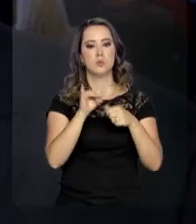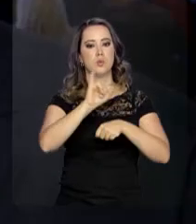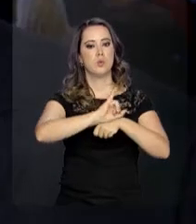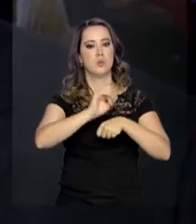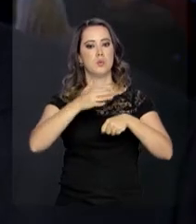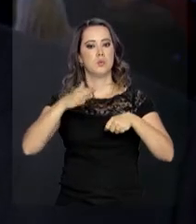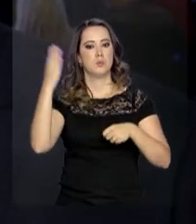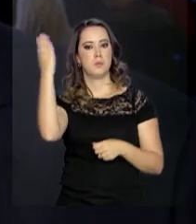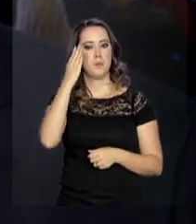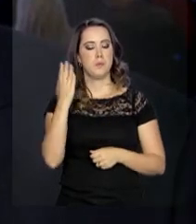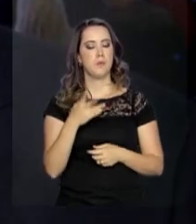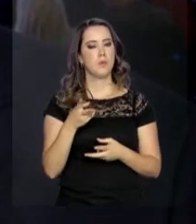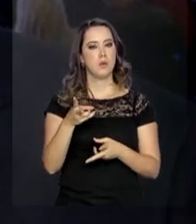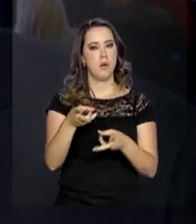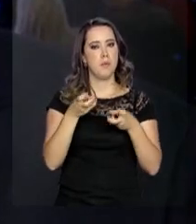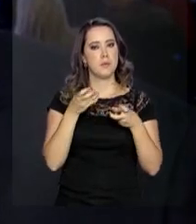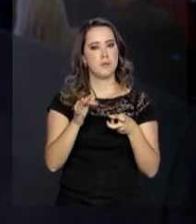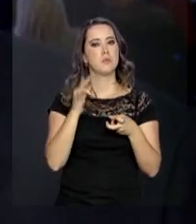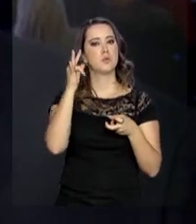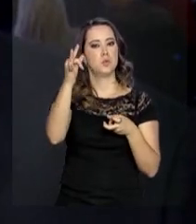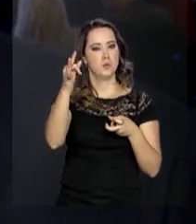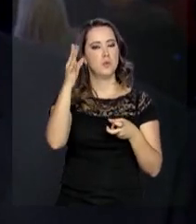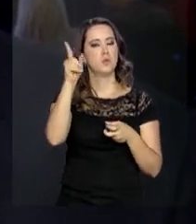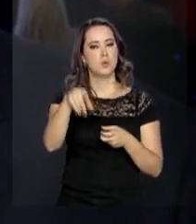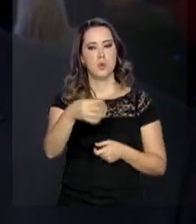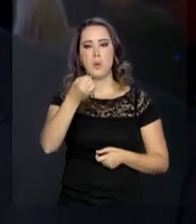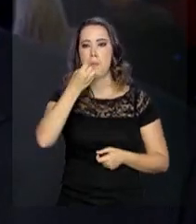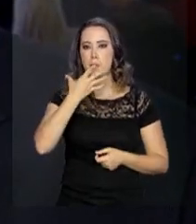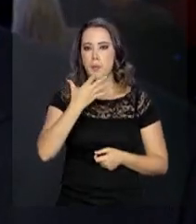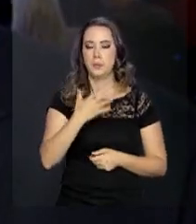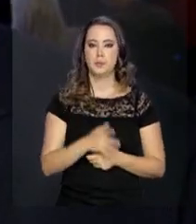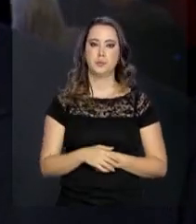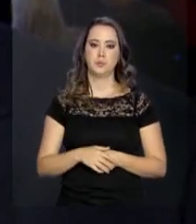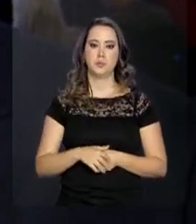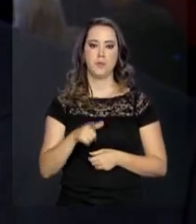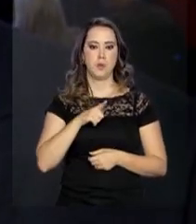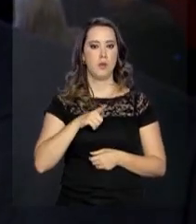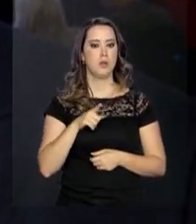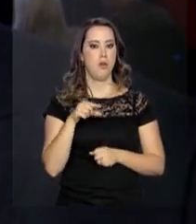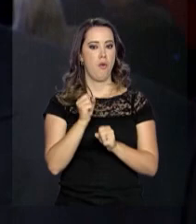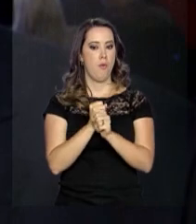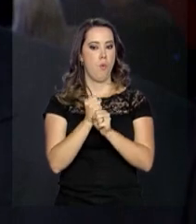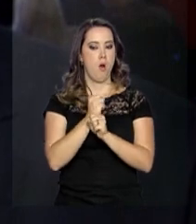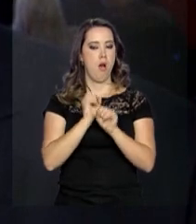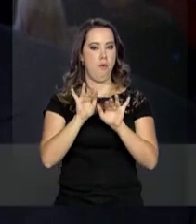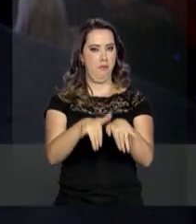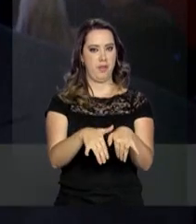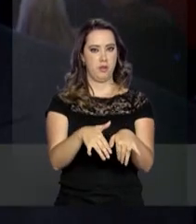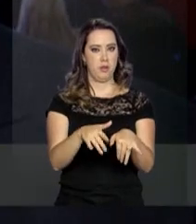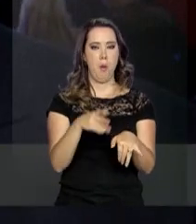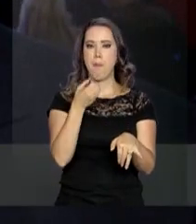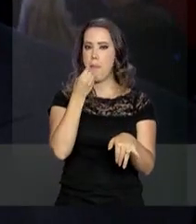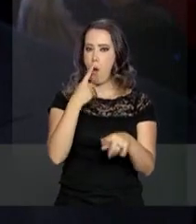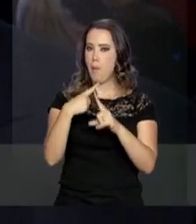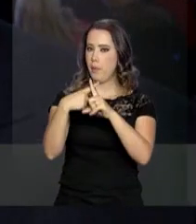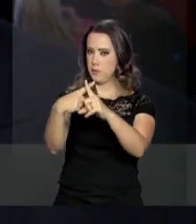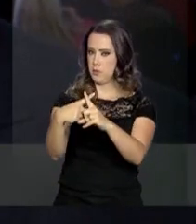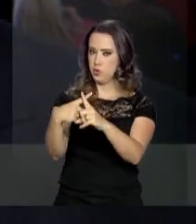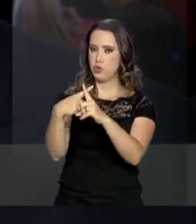Brasil, as perspectivas para o setor são boas. Vamos terminar o ano de forma positiva e somos